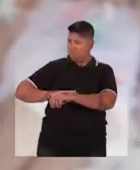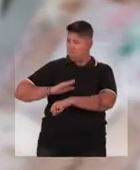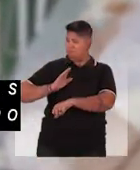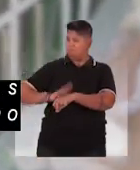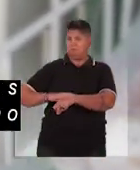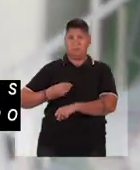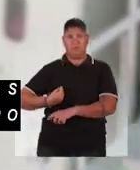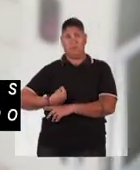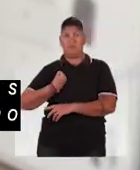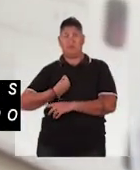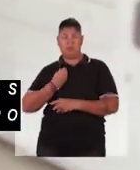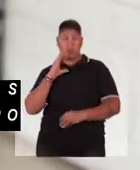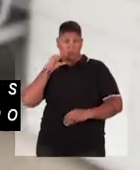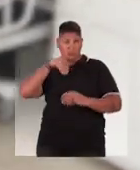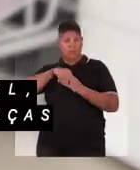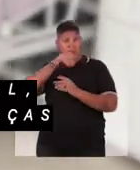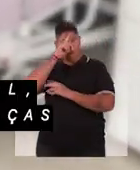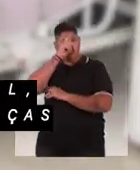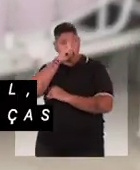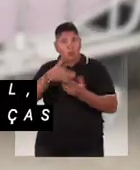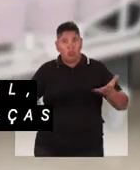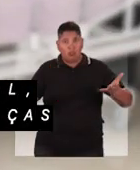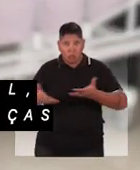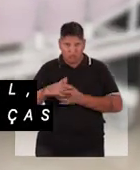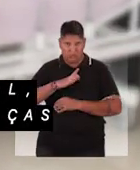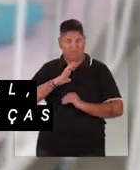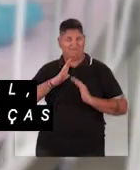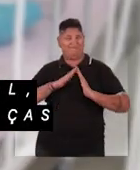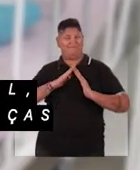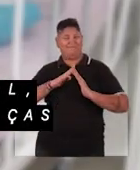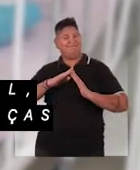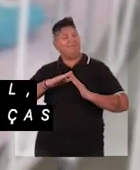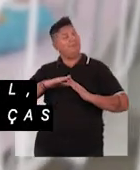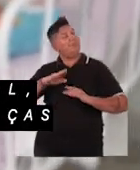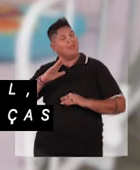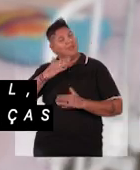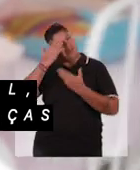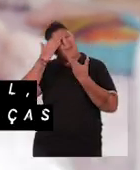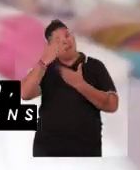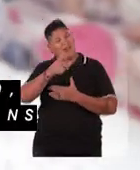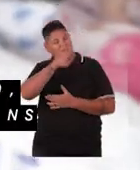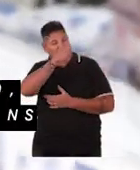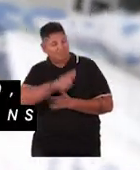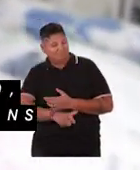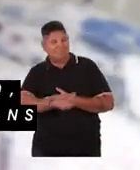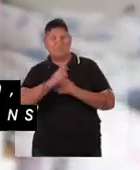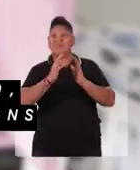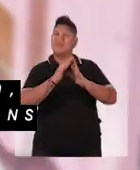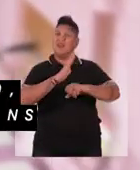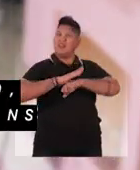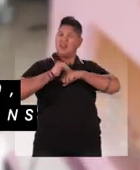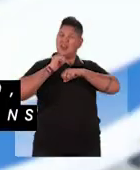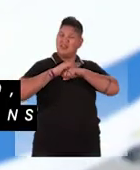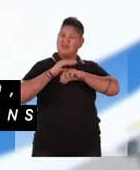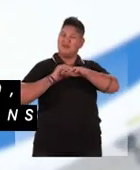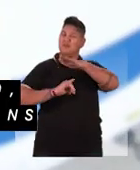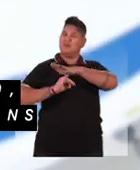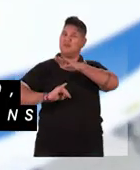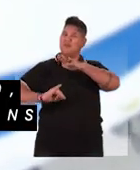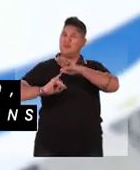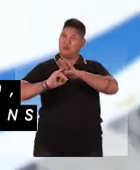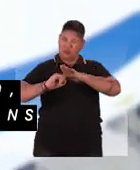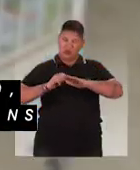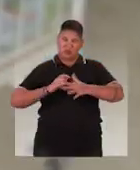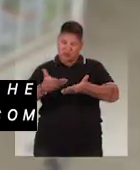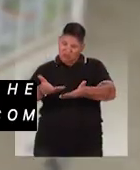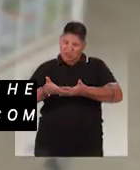Crianças que por muito tempo viveram no hospital, hoje têm um lar, graças à Casa do Carinho. Instituição sem